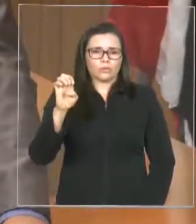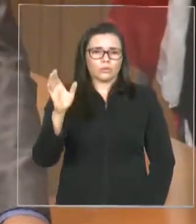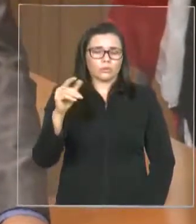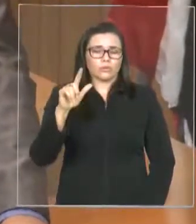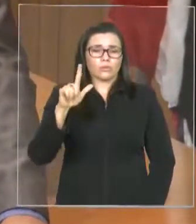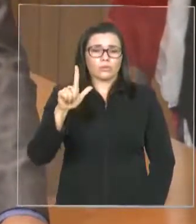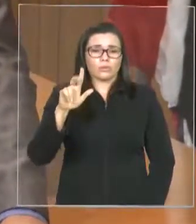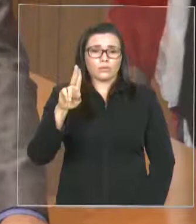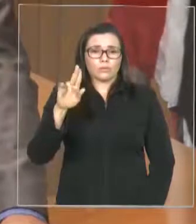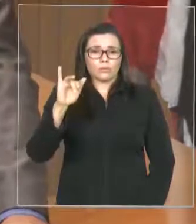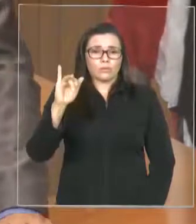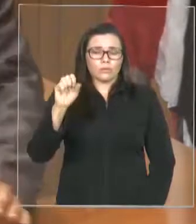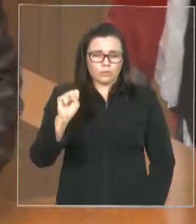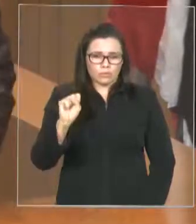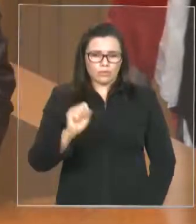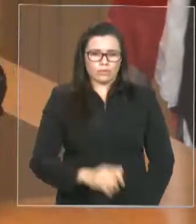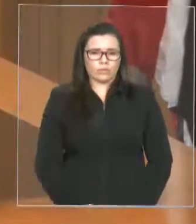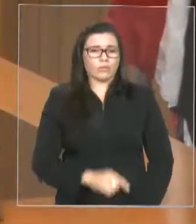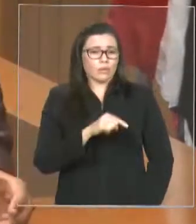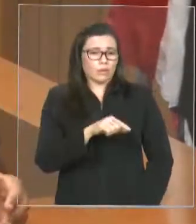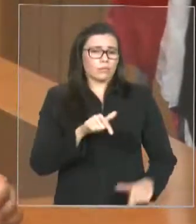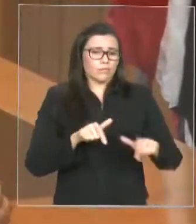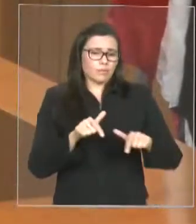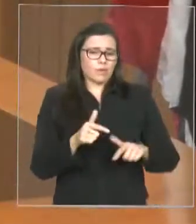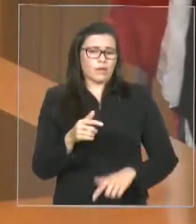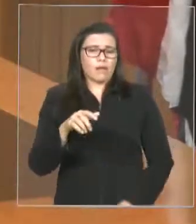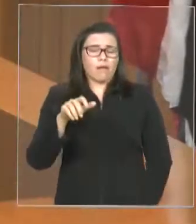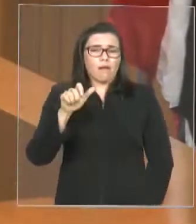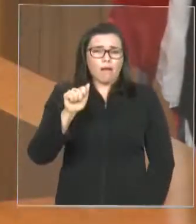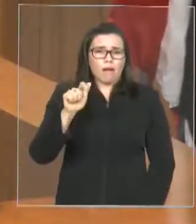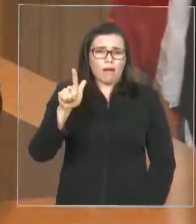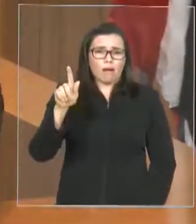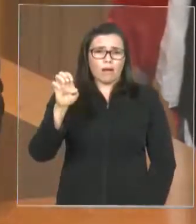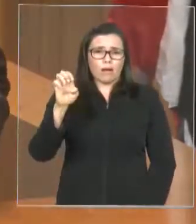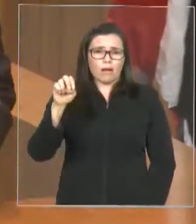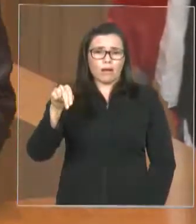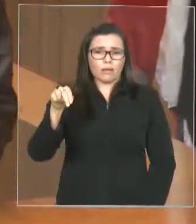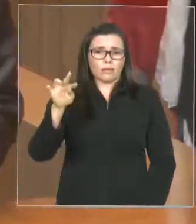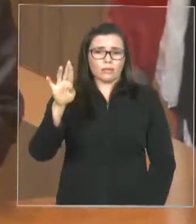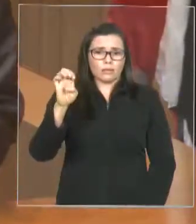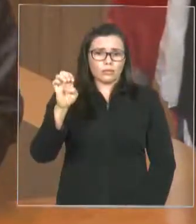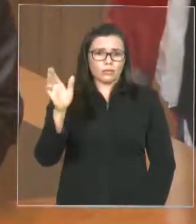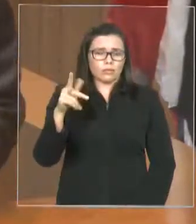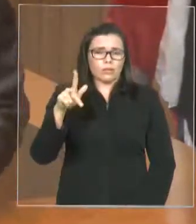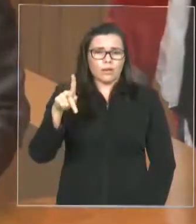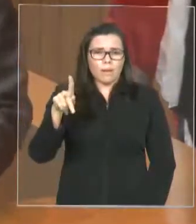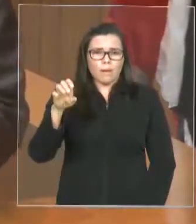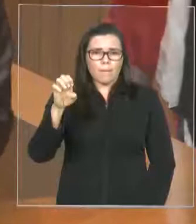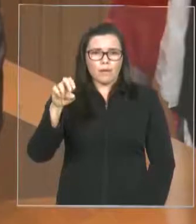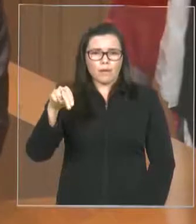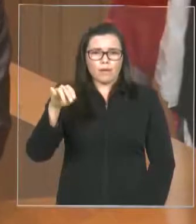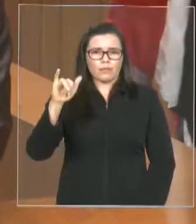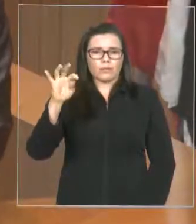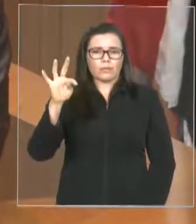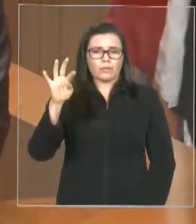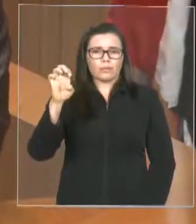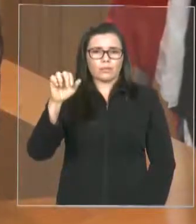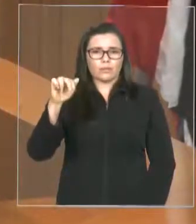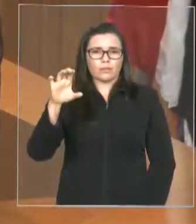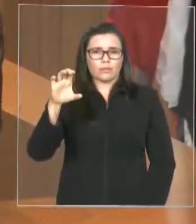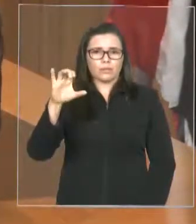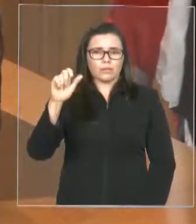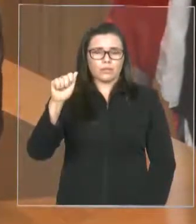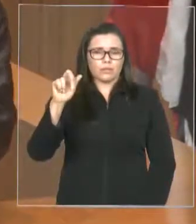E foi um assassinato que, claro, você mexe com toda a categoria. E eu fui procurado por alguns